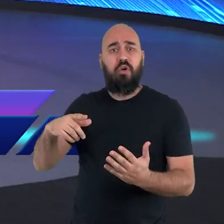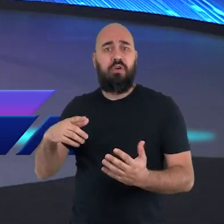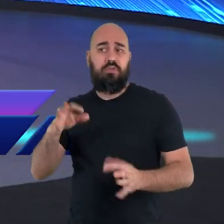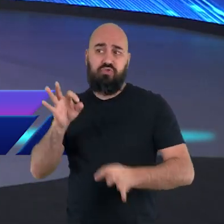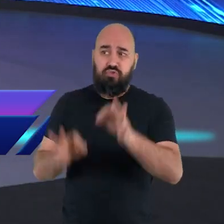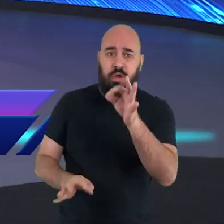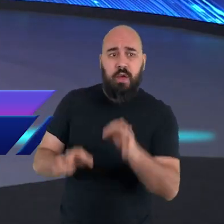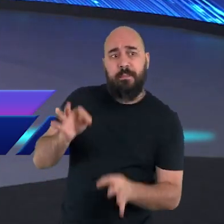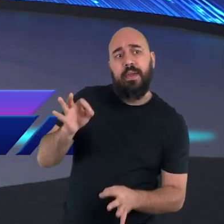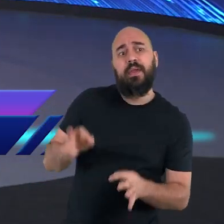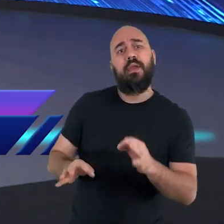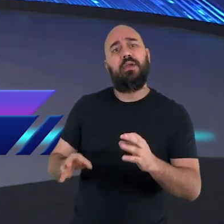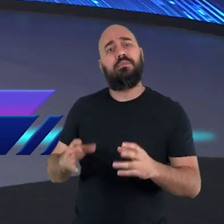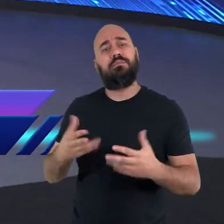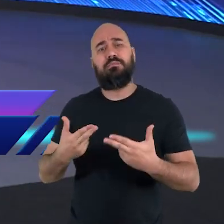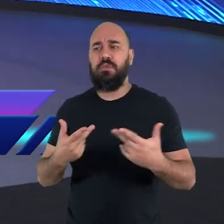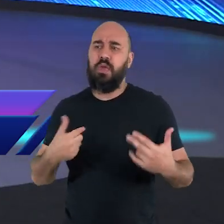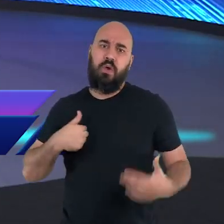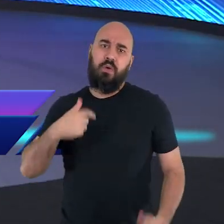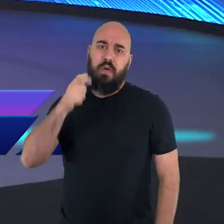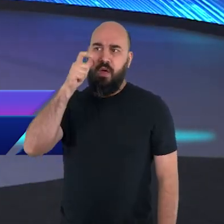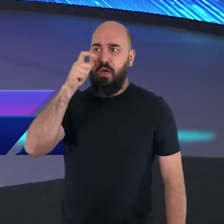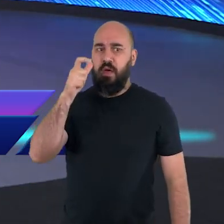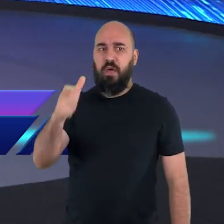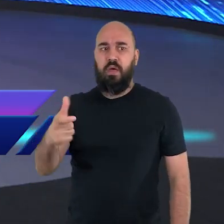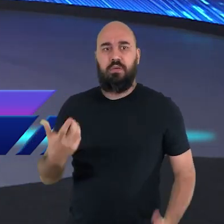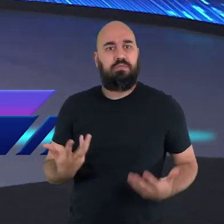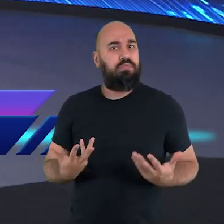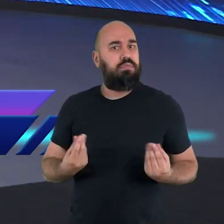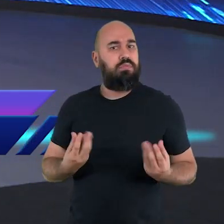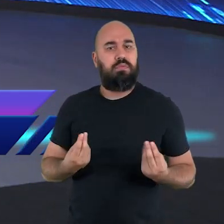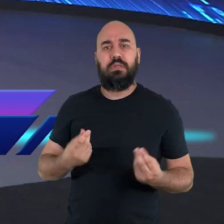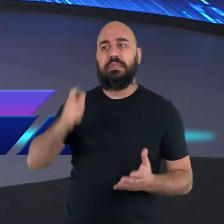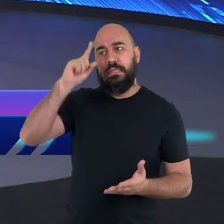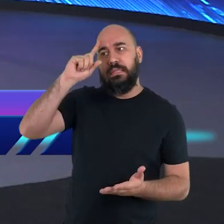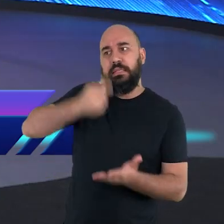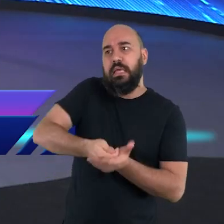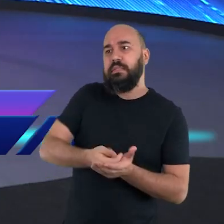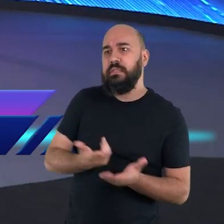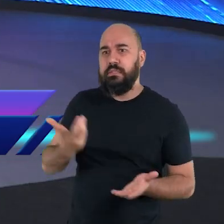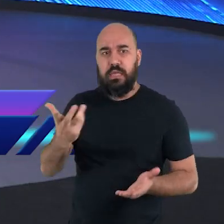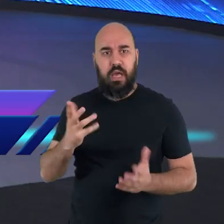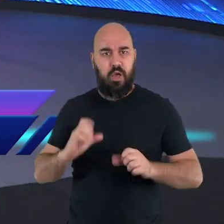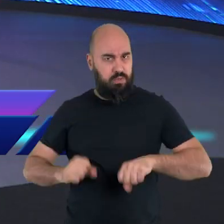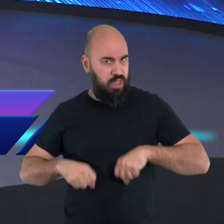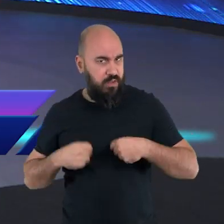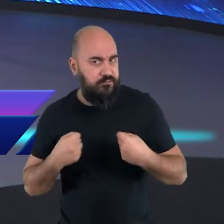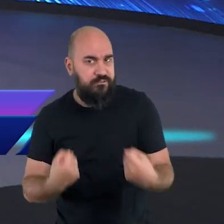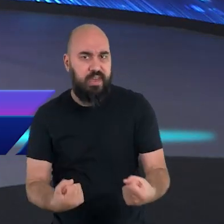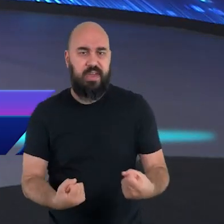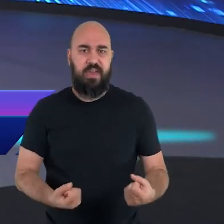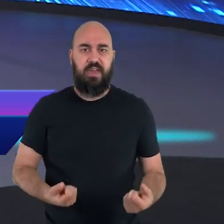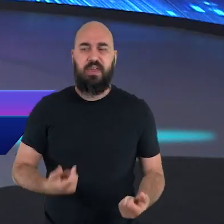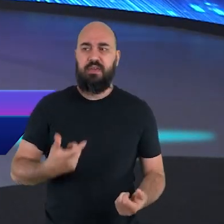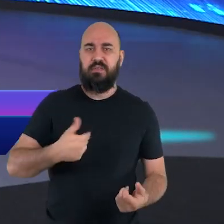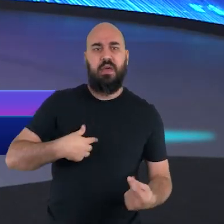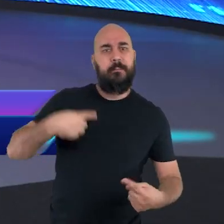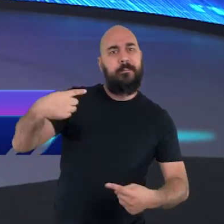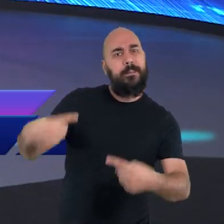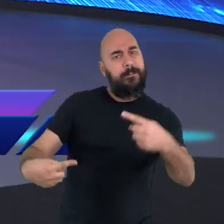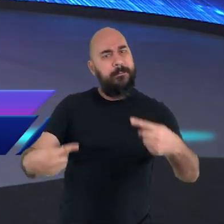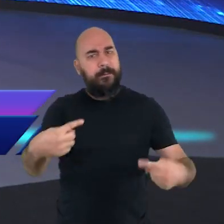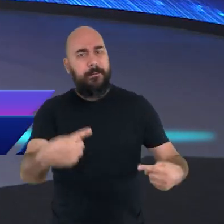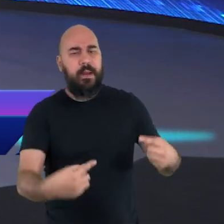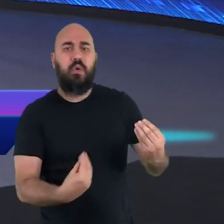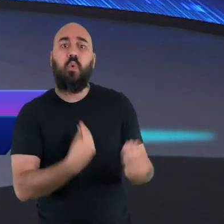decisões dos juízes, as defesas que eram propostas, ou como a acusação argumentava para